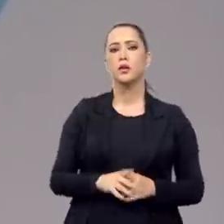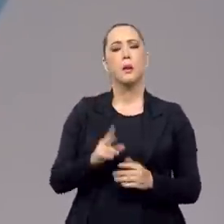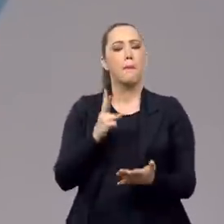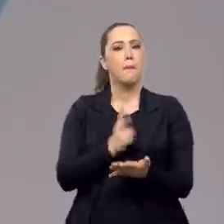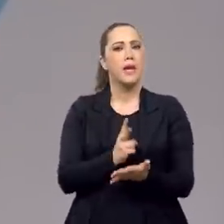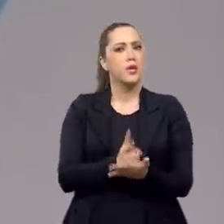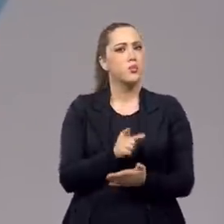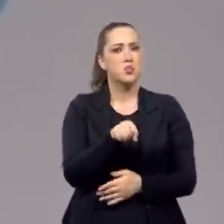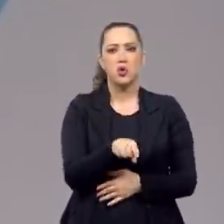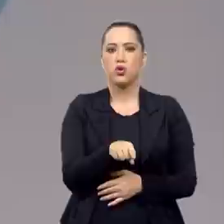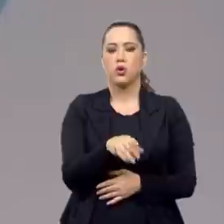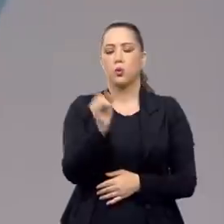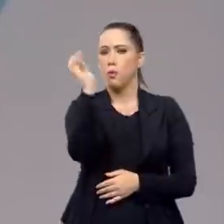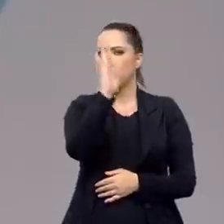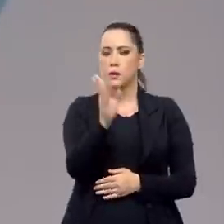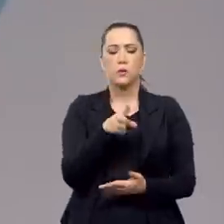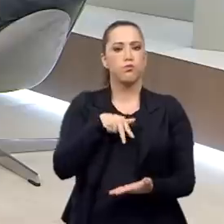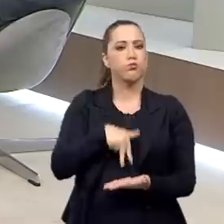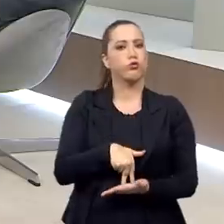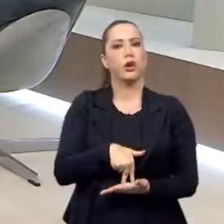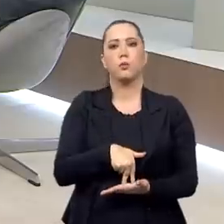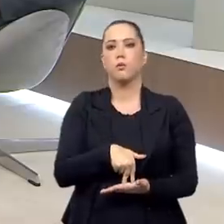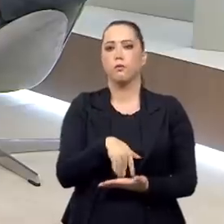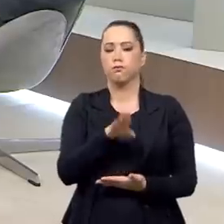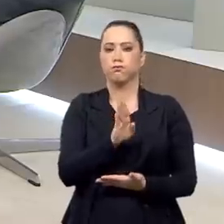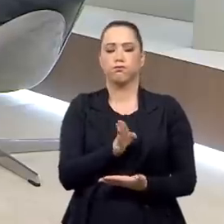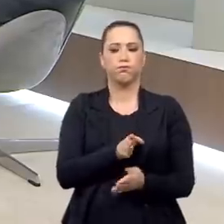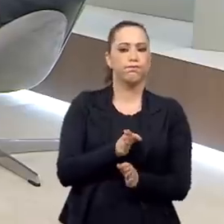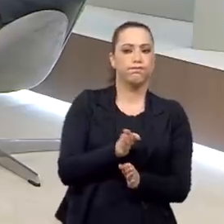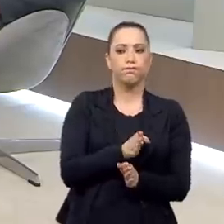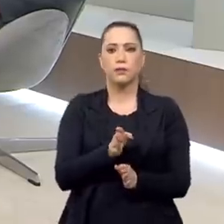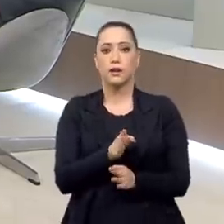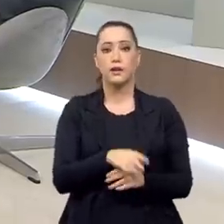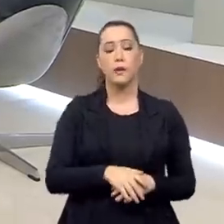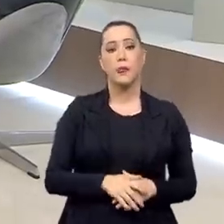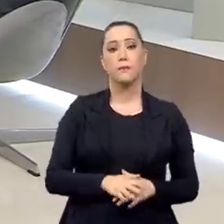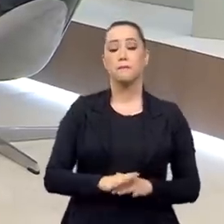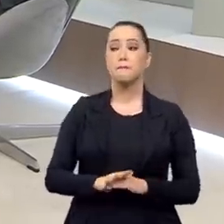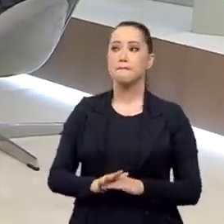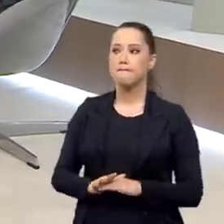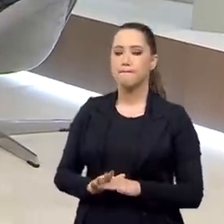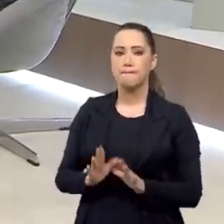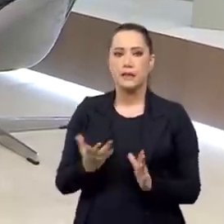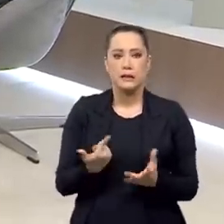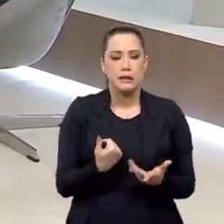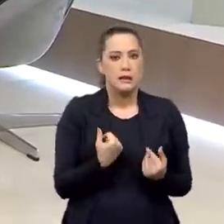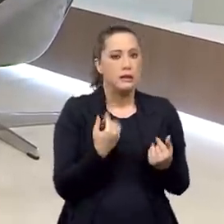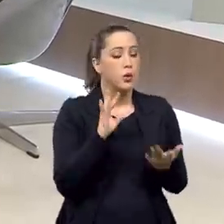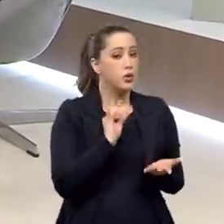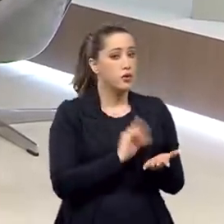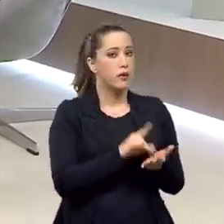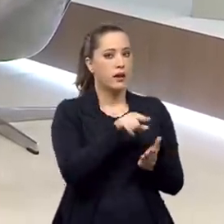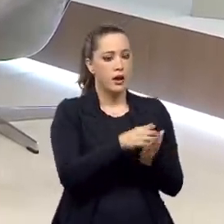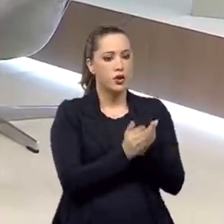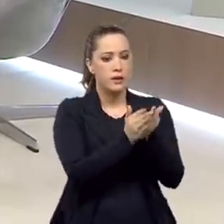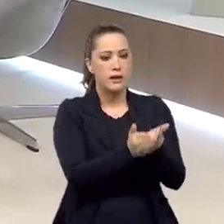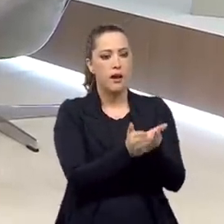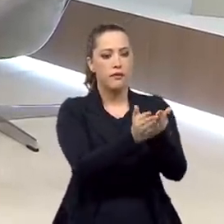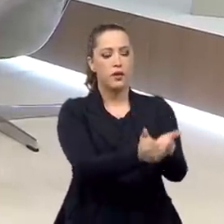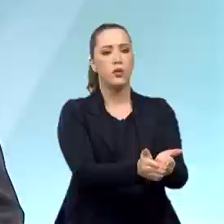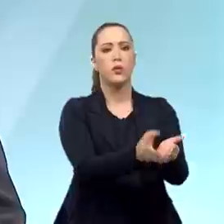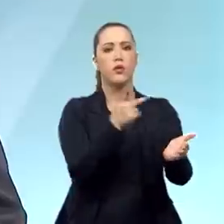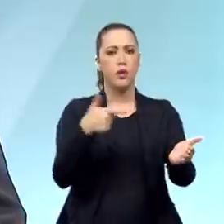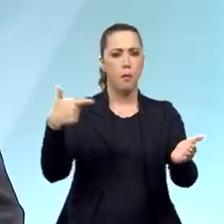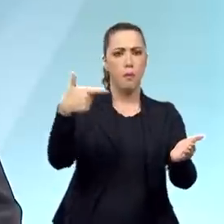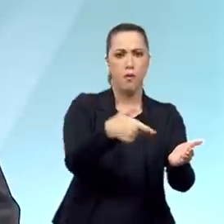Mesmo assim, o Brasil continuou firme, né? Bom, na verdade, esse navio que você cita é o navio